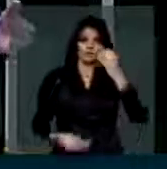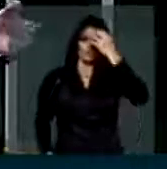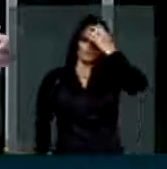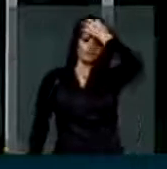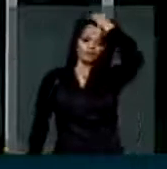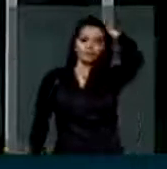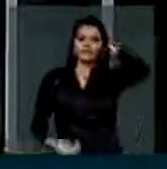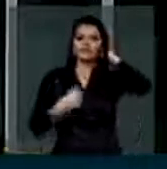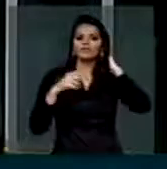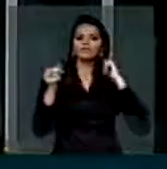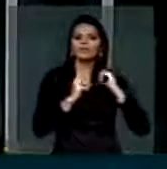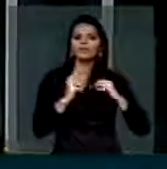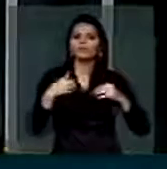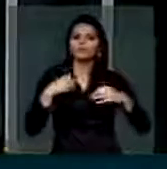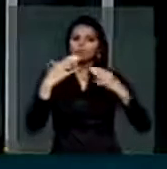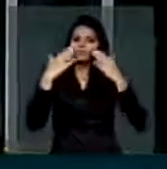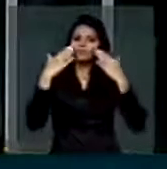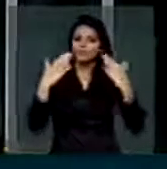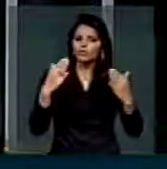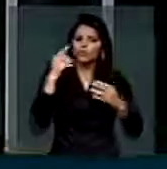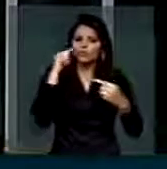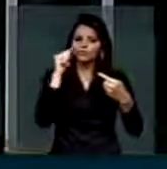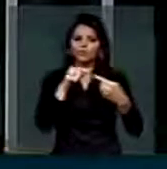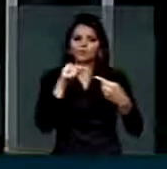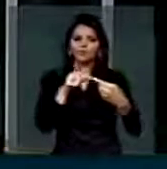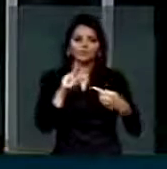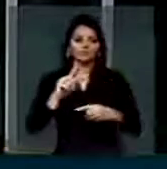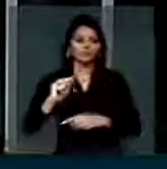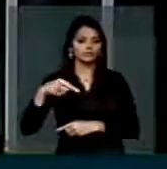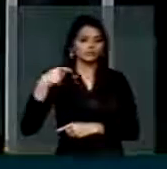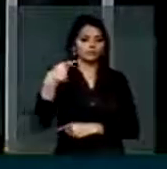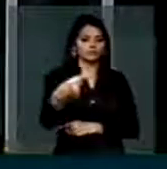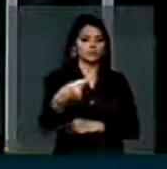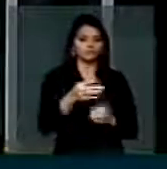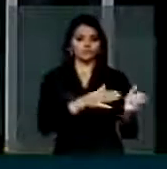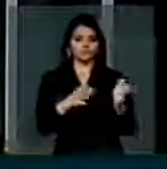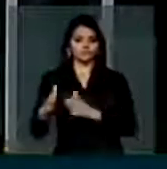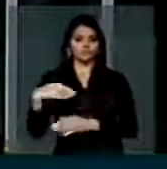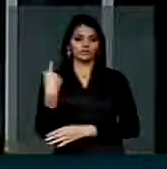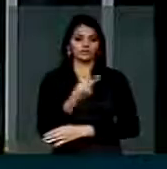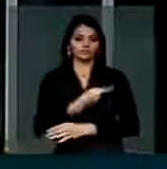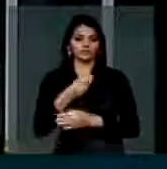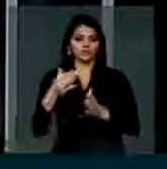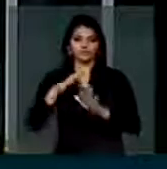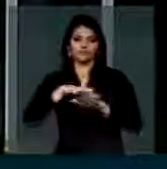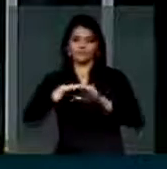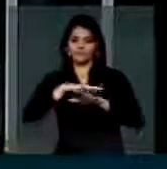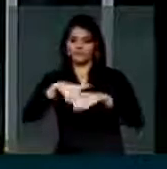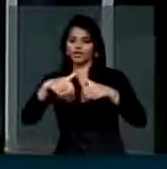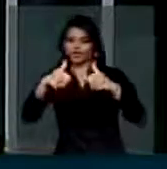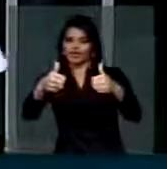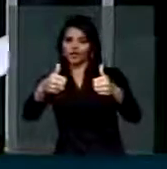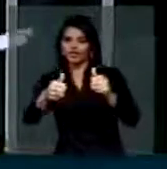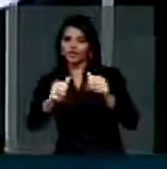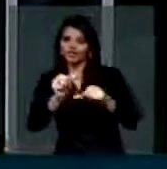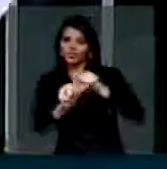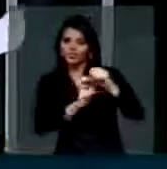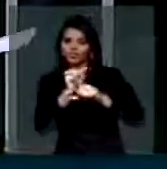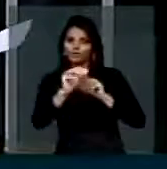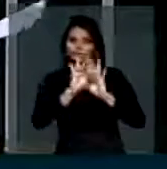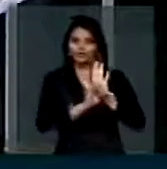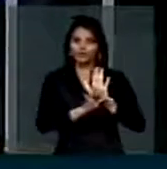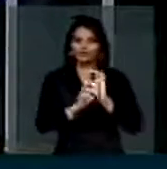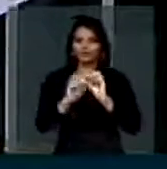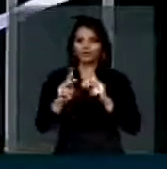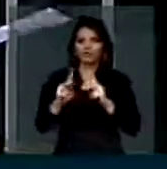vamos apresentar essas emendas, concorda, deputado, que depois lá no andar da carruagem nós aperfeiçoamos isso. Tudo bem, o